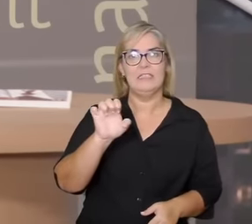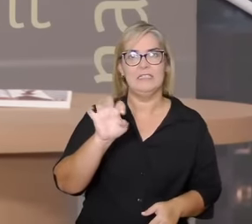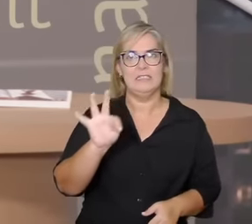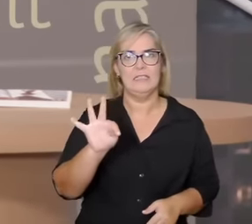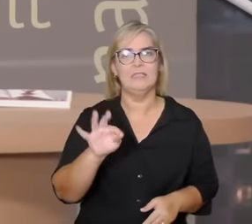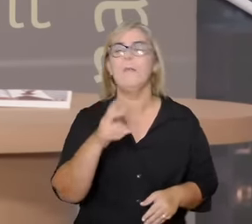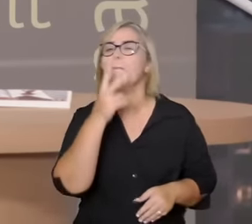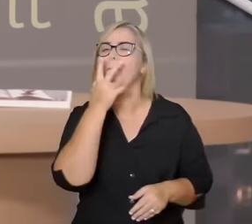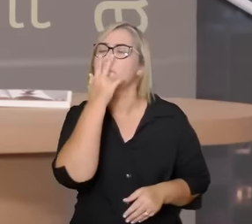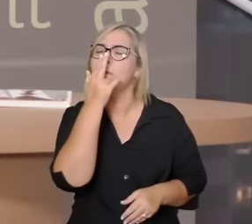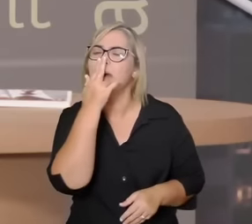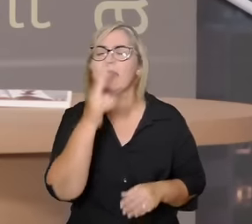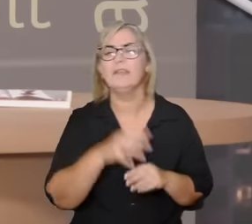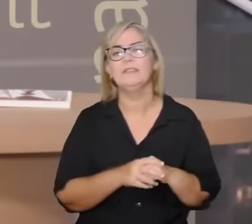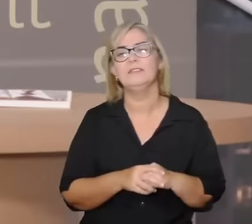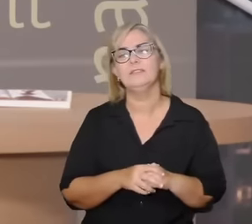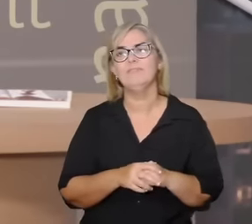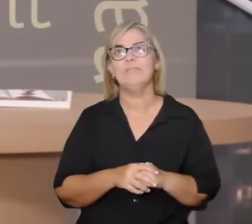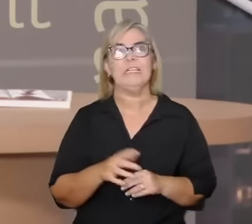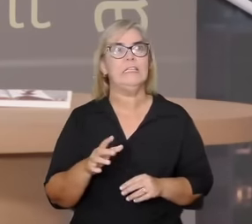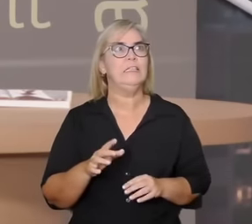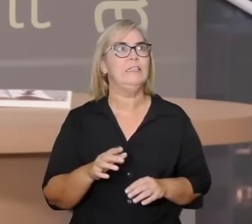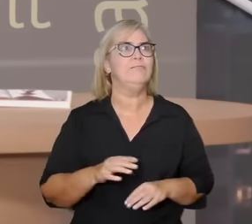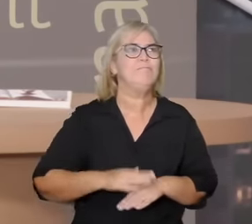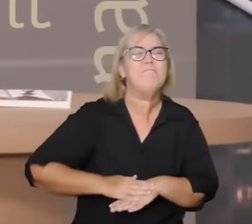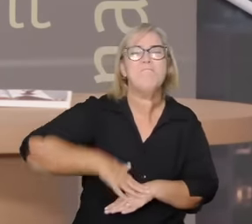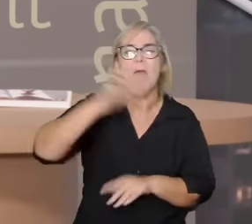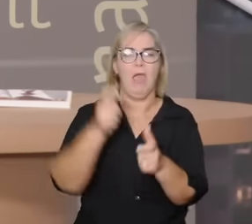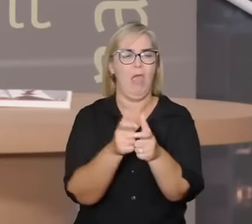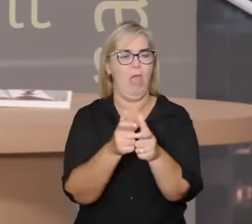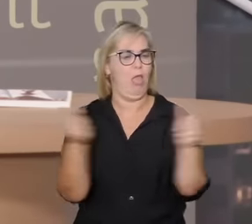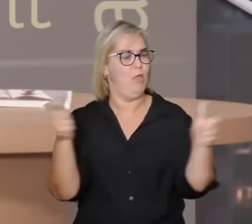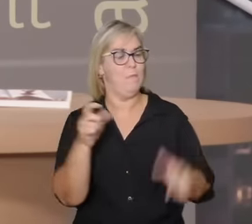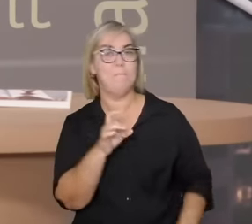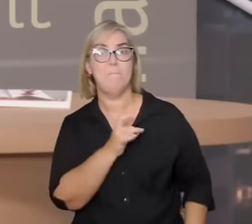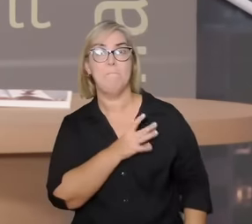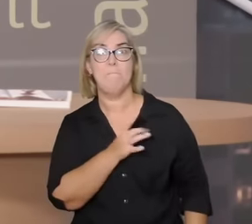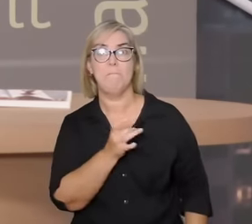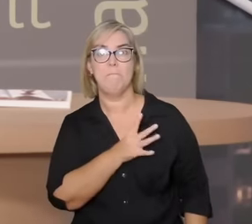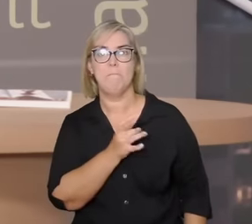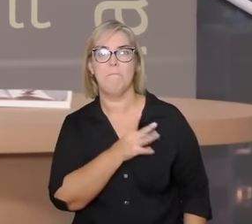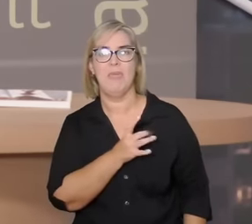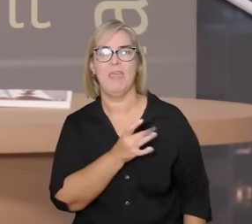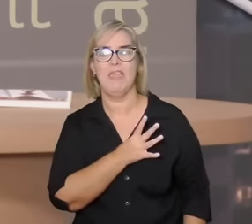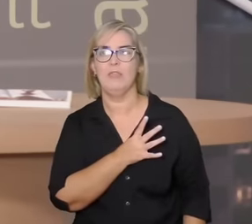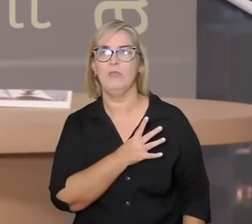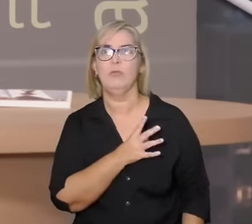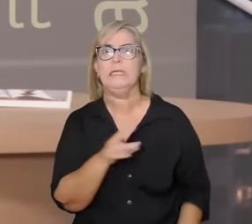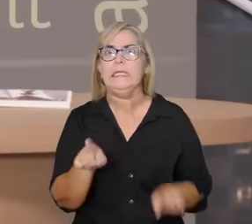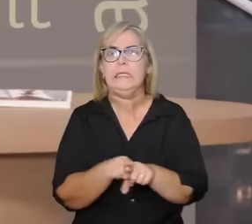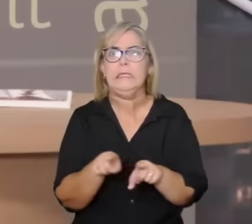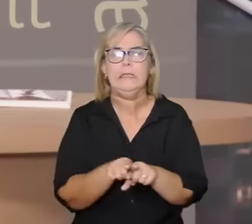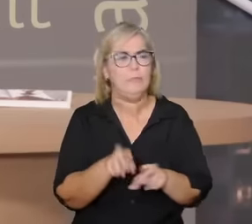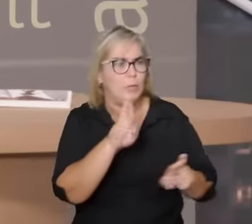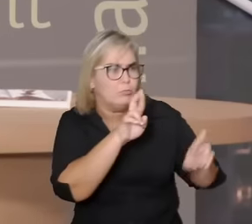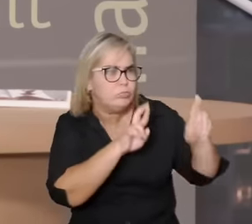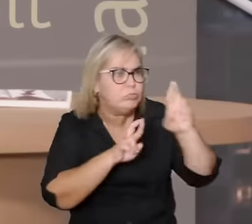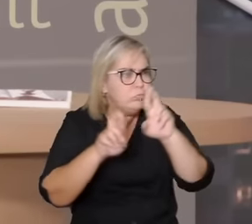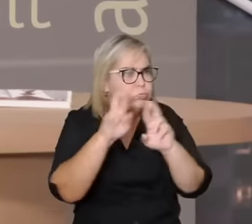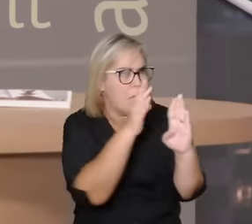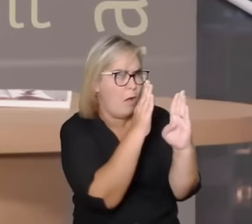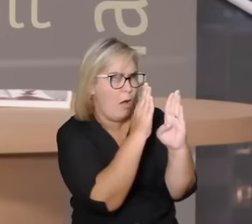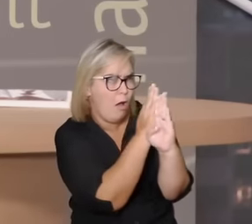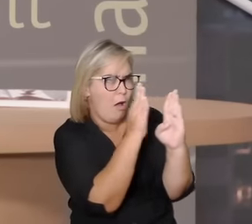afetos fundamentais é o medo e uma necessidade de hipervigilância para se proteger